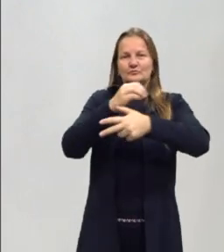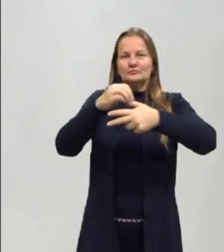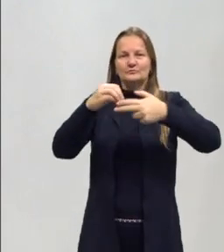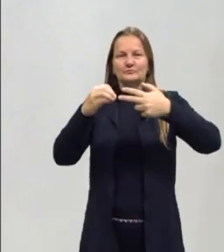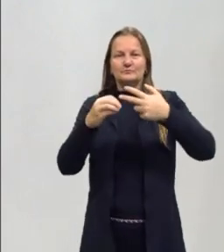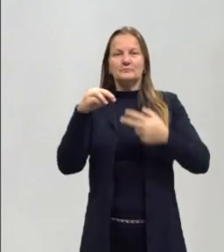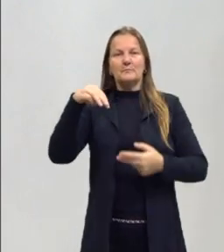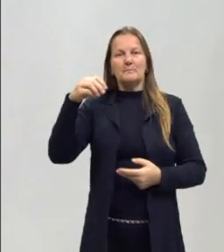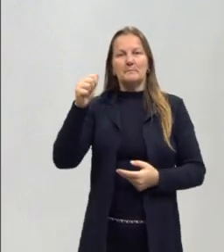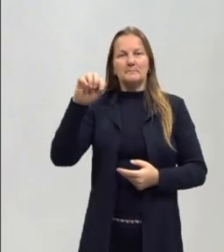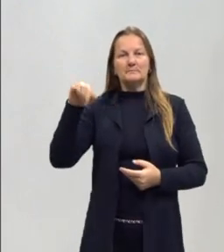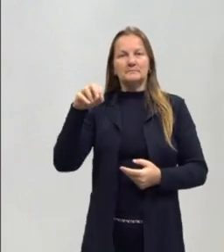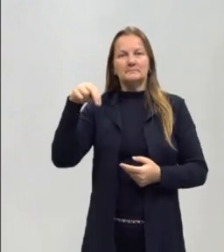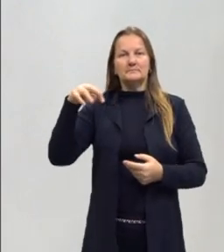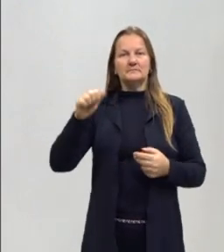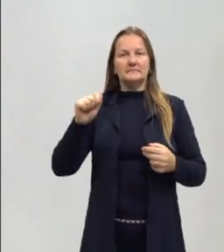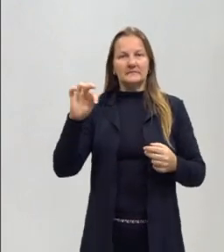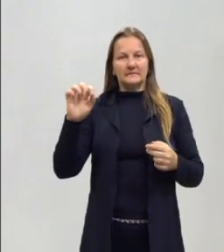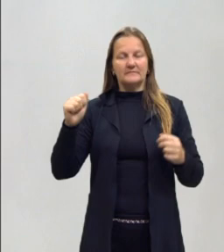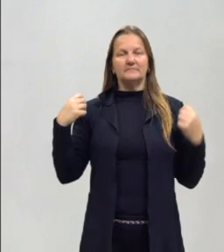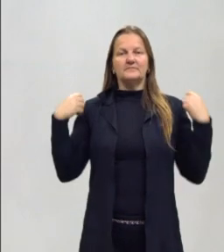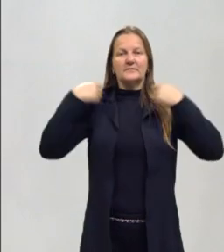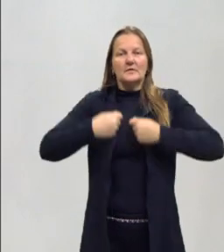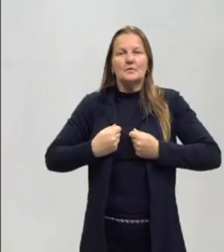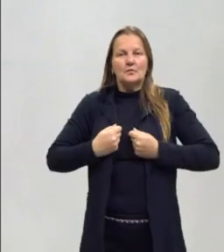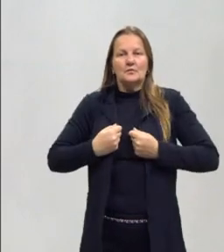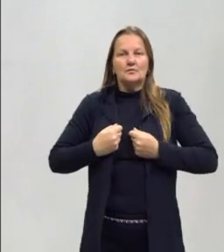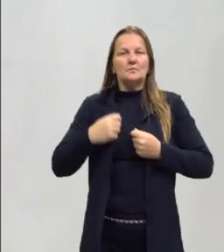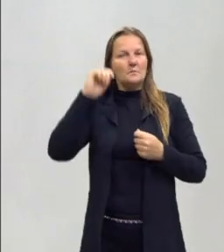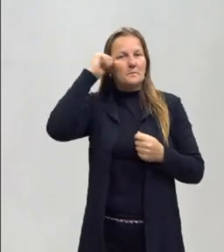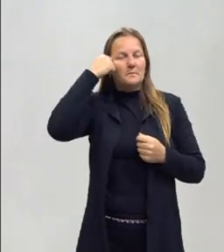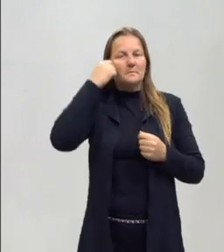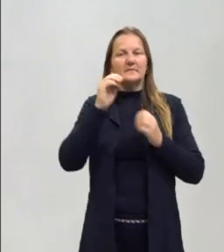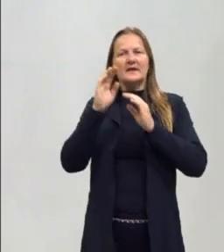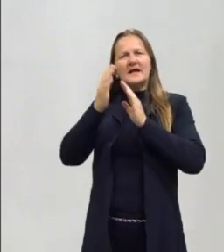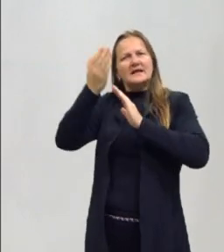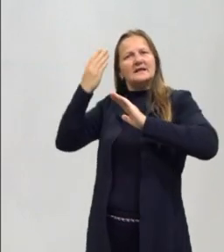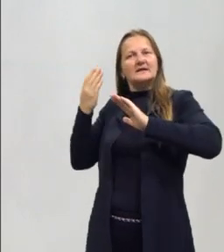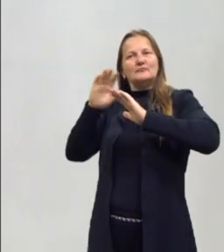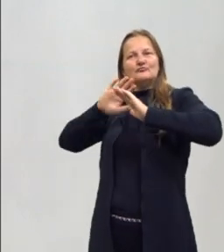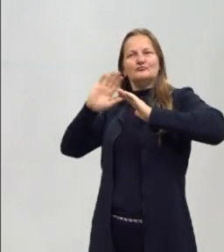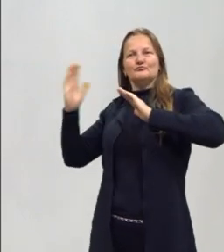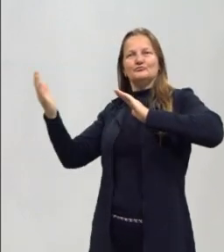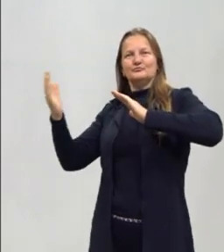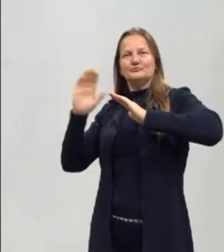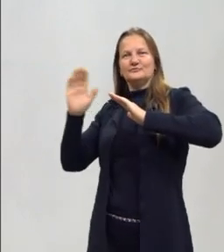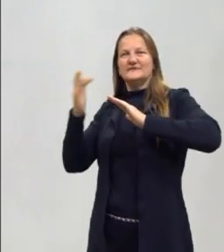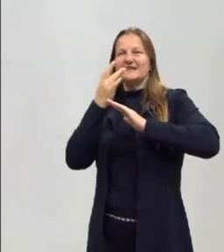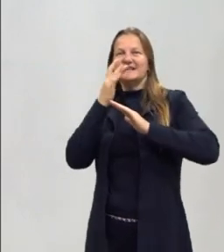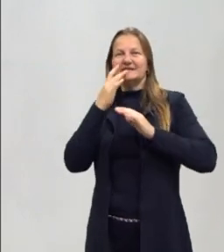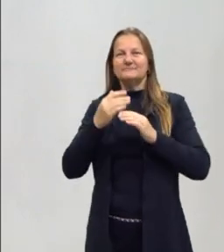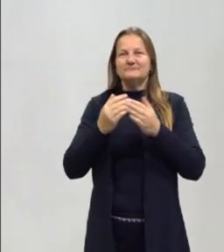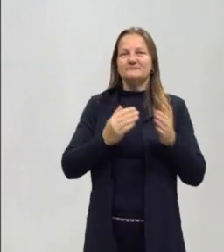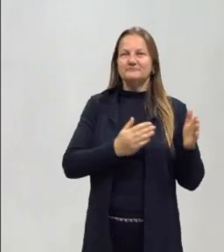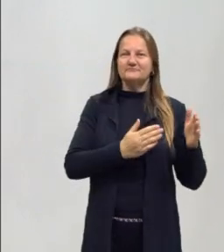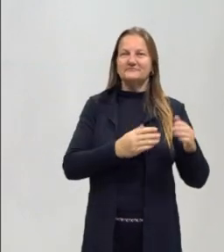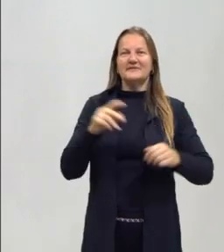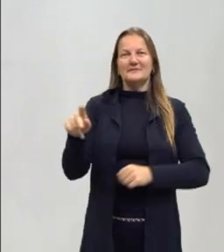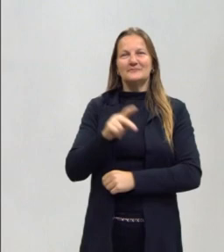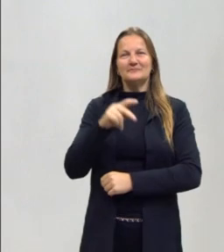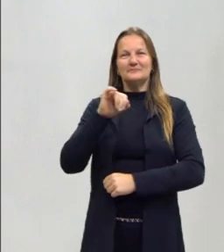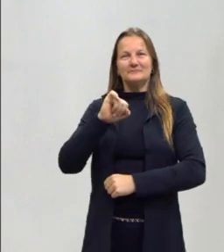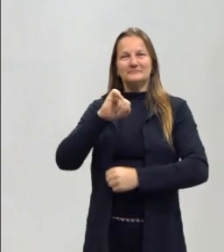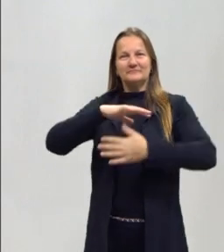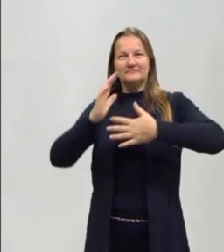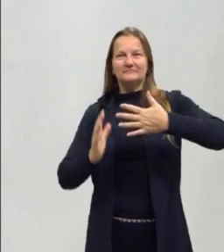Pré-ENEM, uma jaqueta preta por cima, aqui atrás o quadro branco da TVE, no nosso cantinho esquerdo aqui a professora